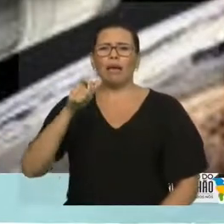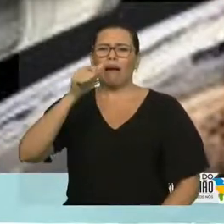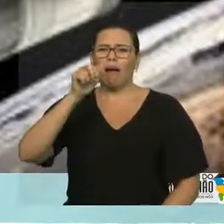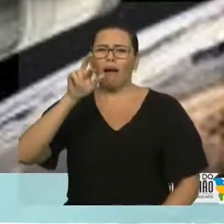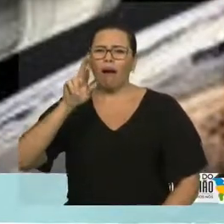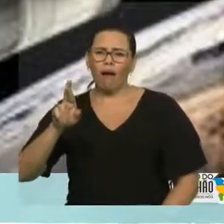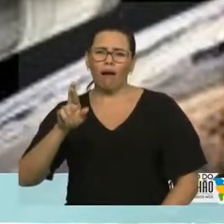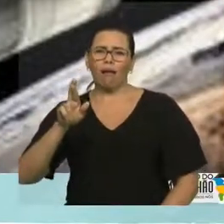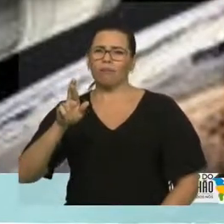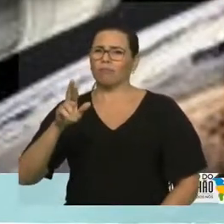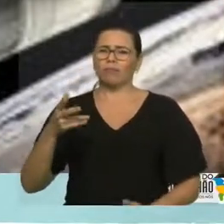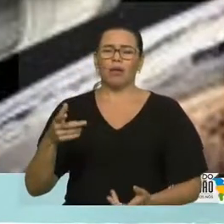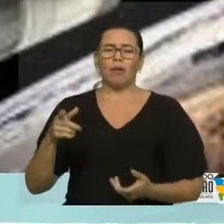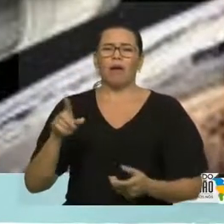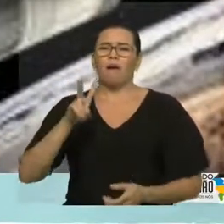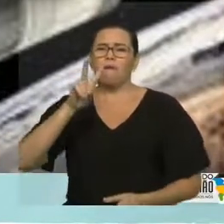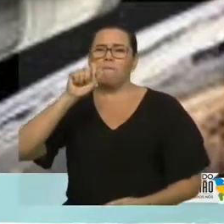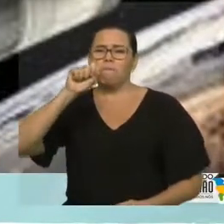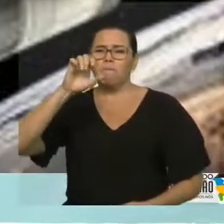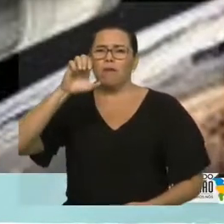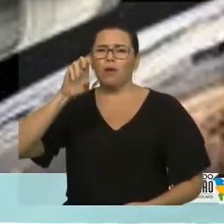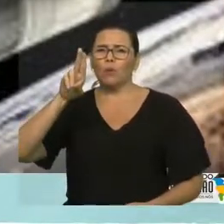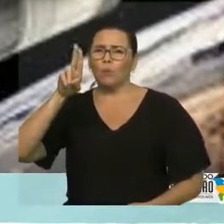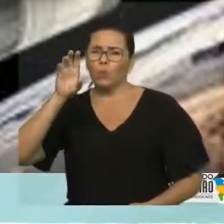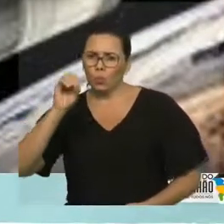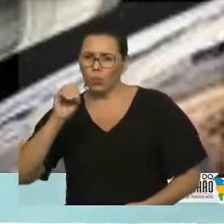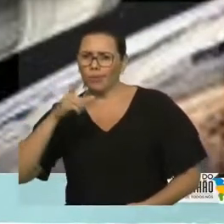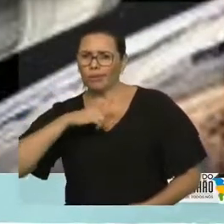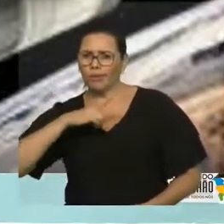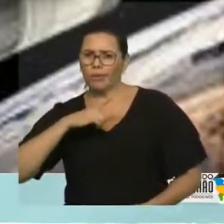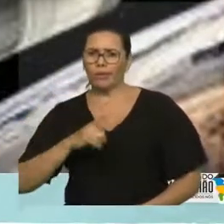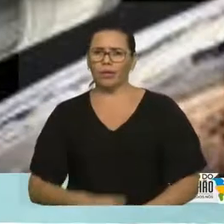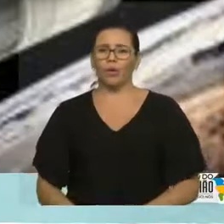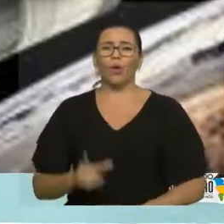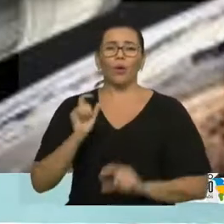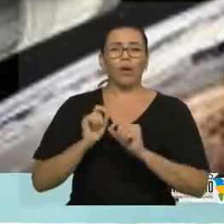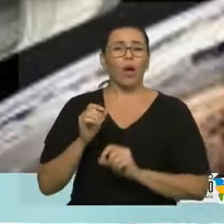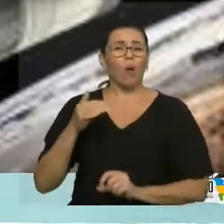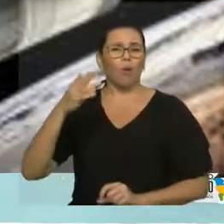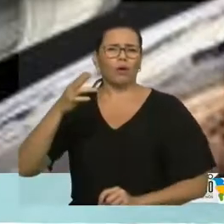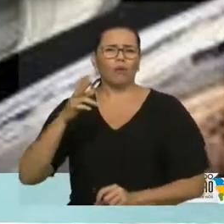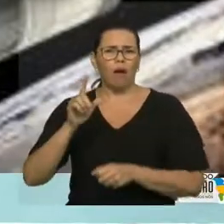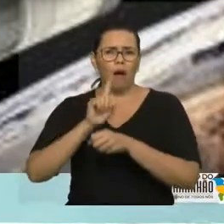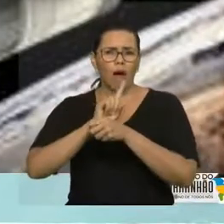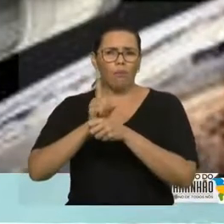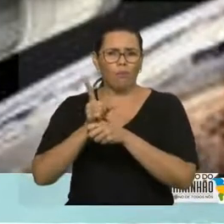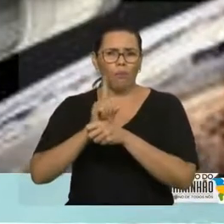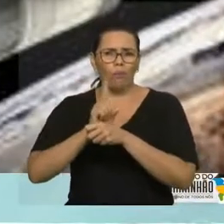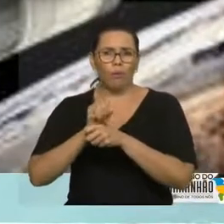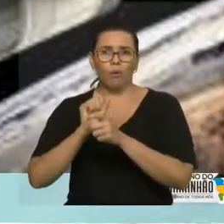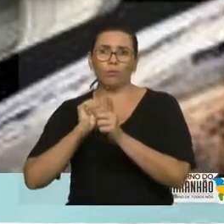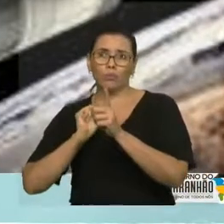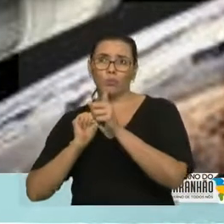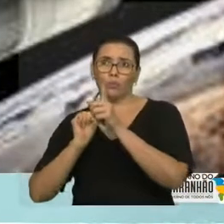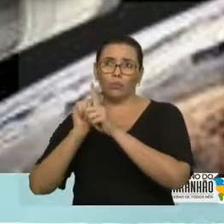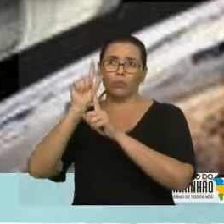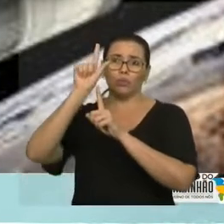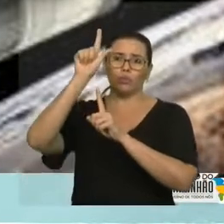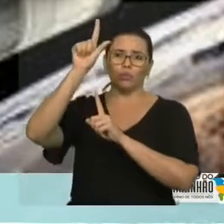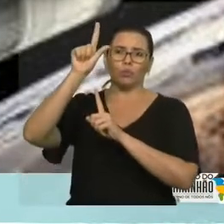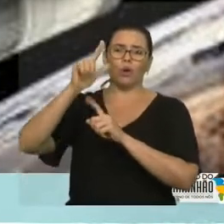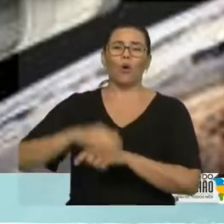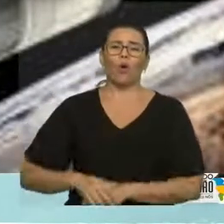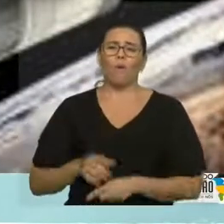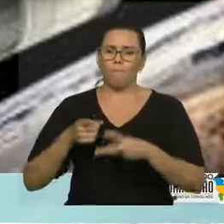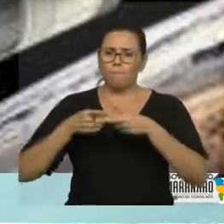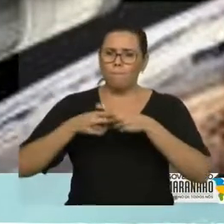gravitacionais, quando a velocidade desejada ver foi atingida ou for atingida, os sistemas propulsores, os motores,